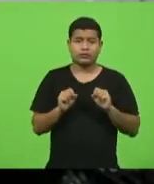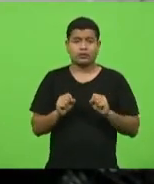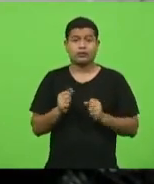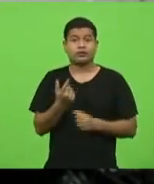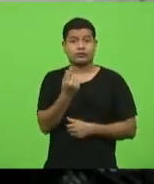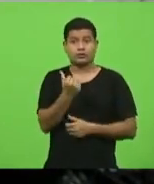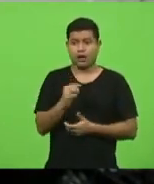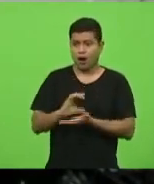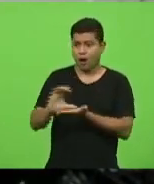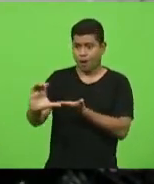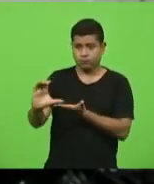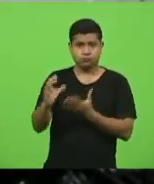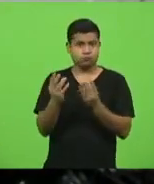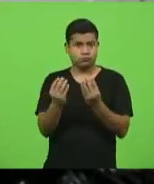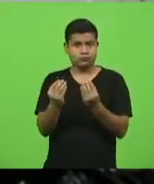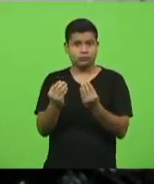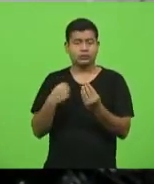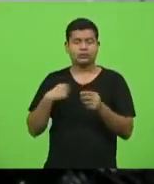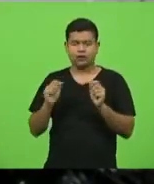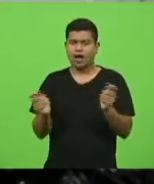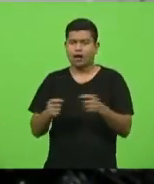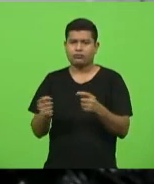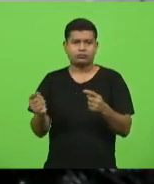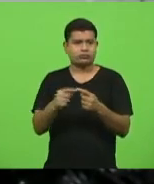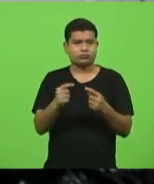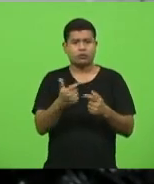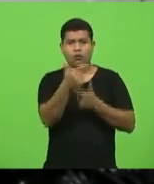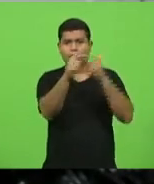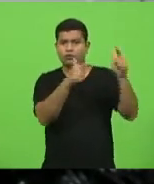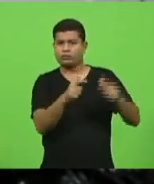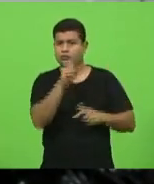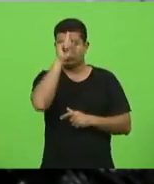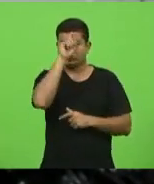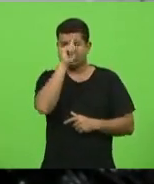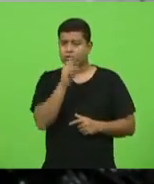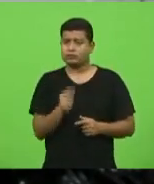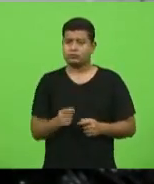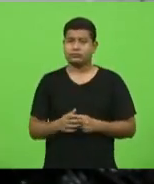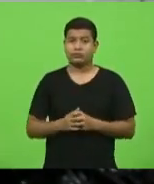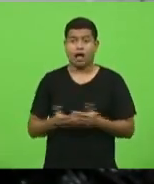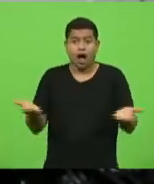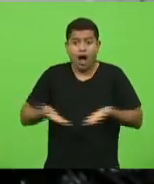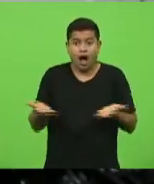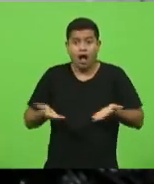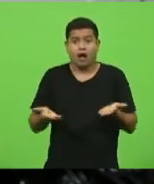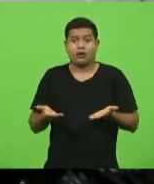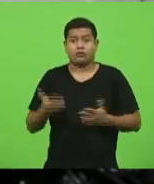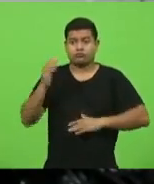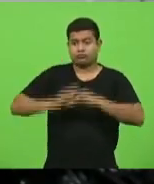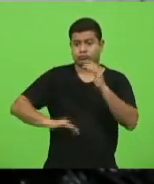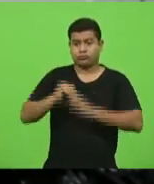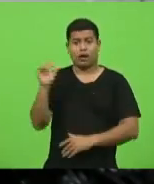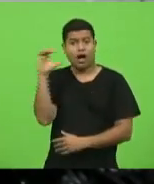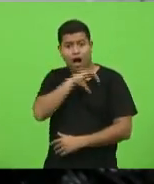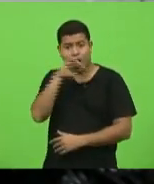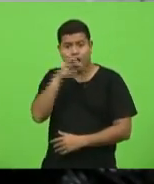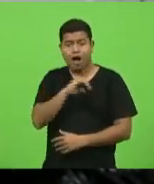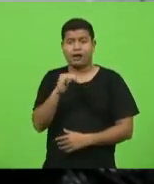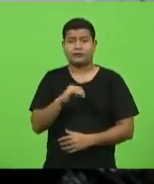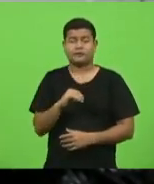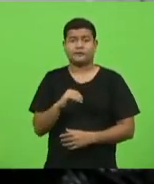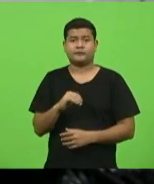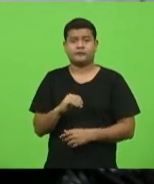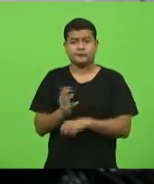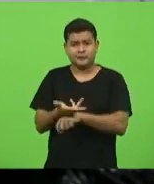hospitais. Pois bem, agora que nós estamos precisando de uma ação rápida, efetiva e com